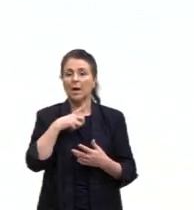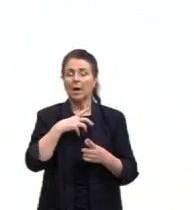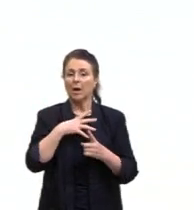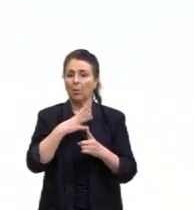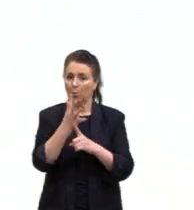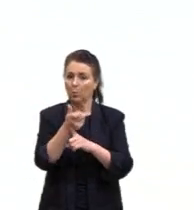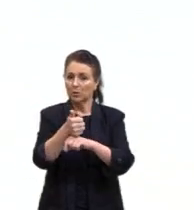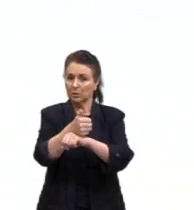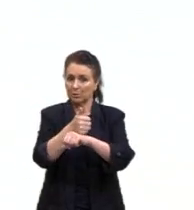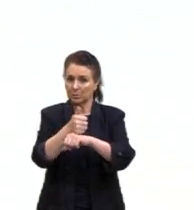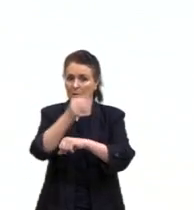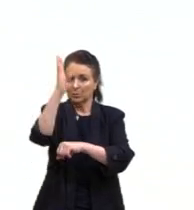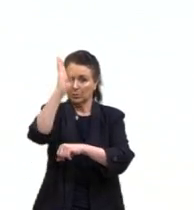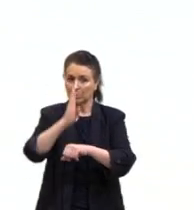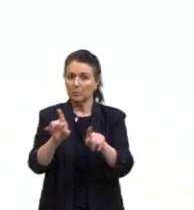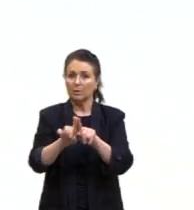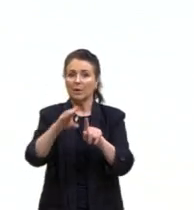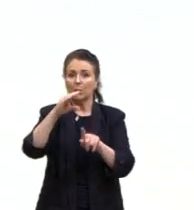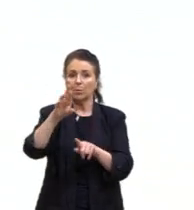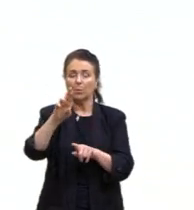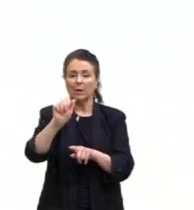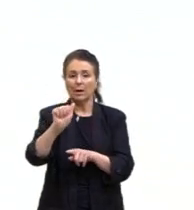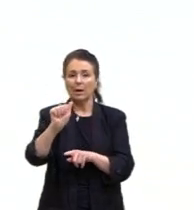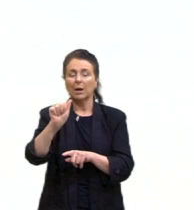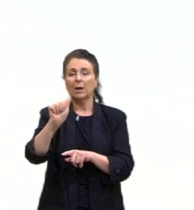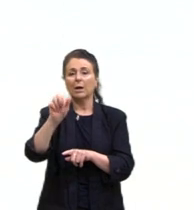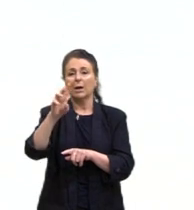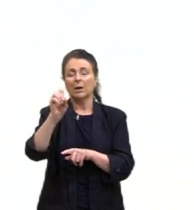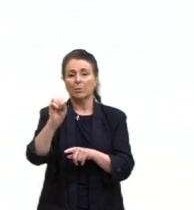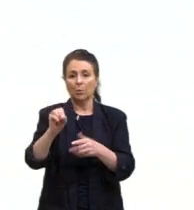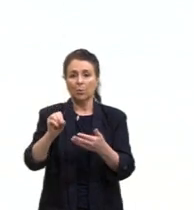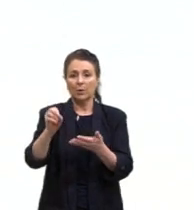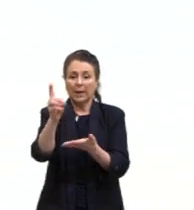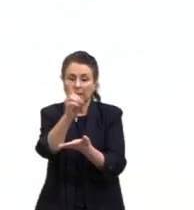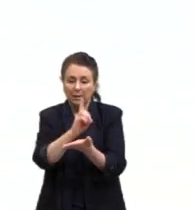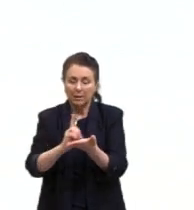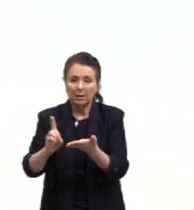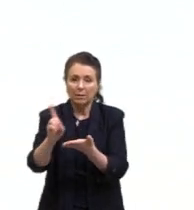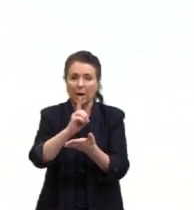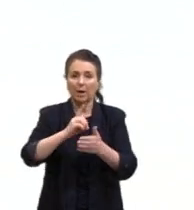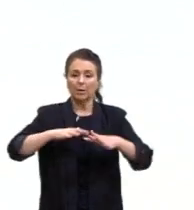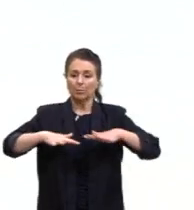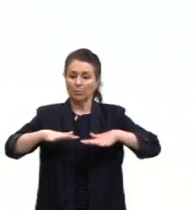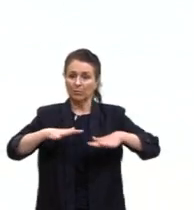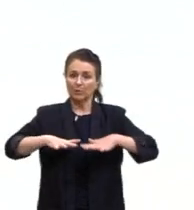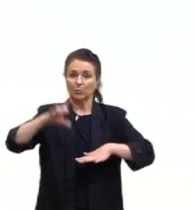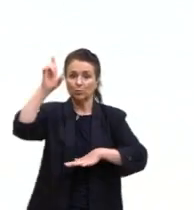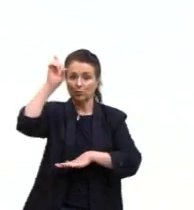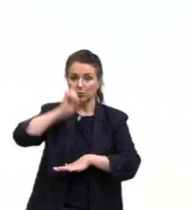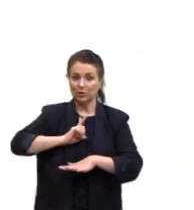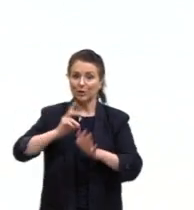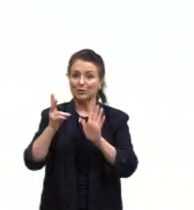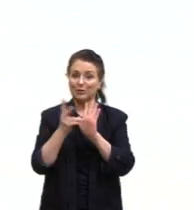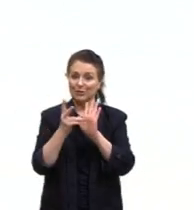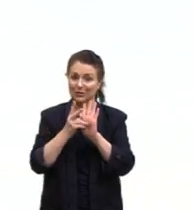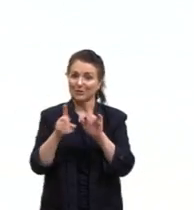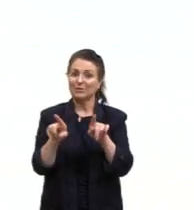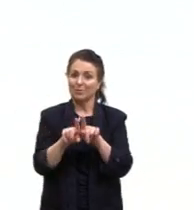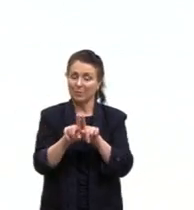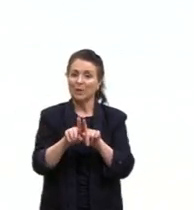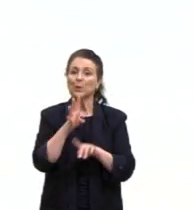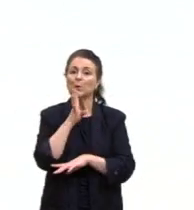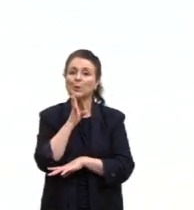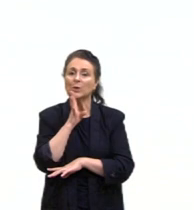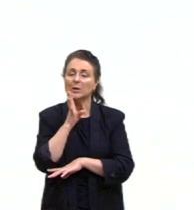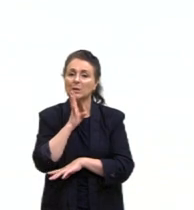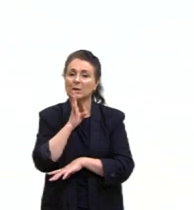brasileiro, também é curador, é designer, ilustrador, comunicador, ativista dos direitos indígenas, conhecido como